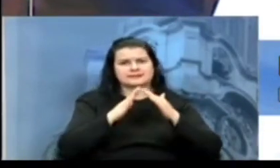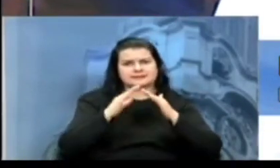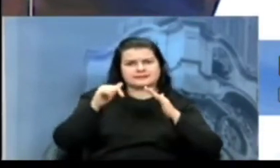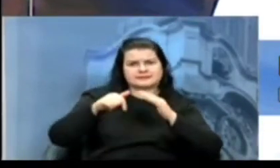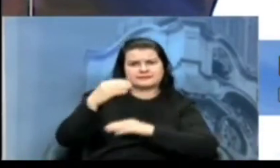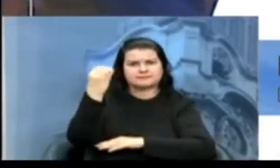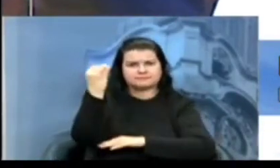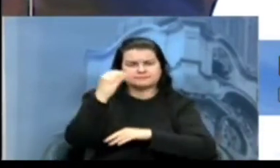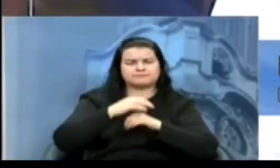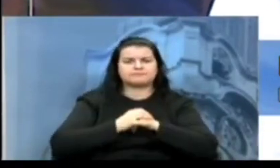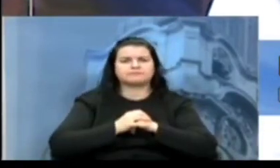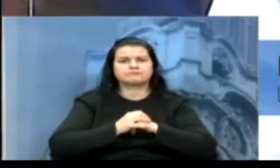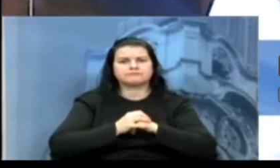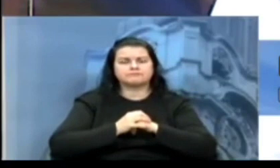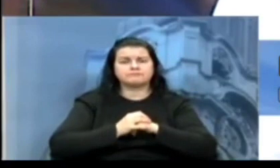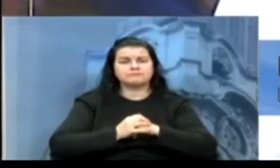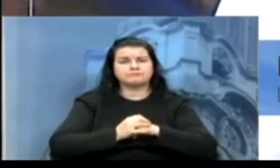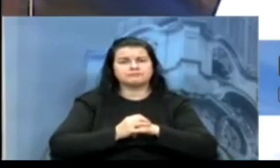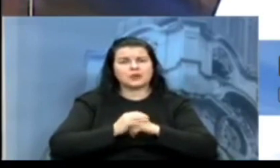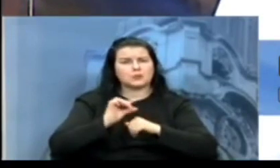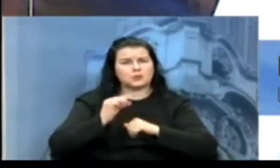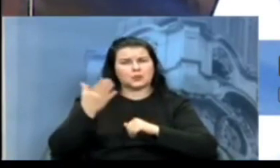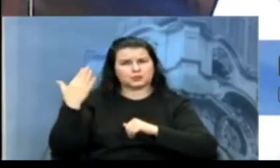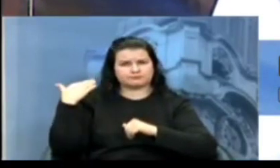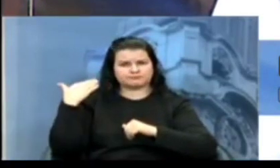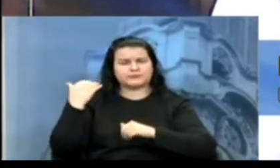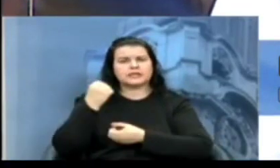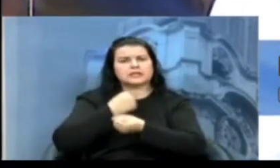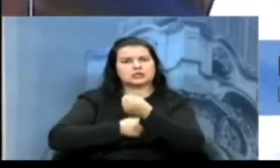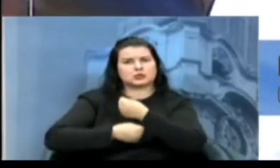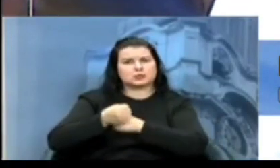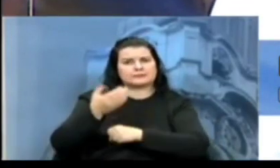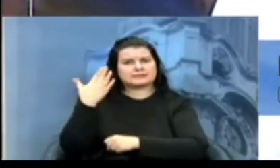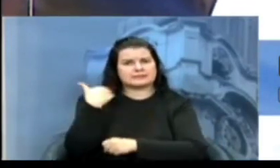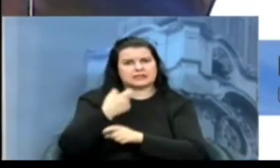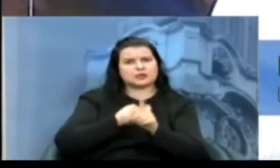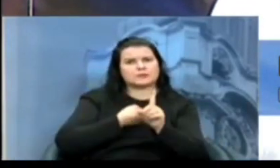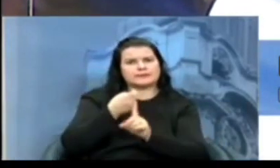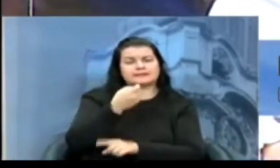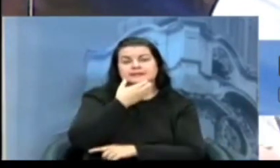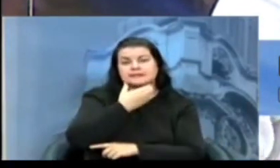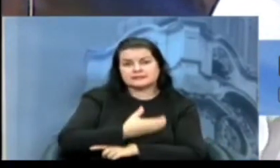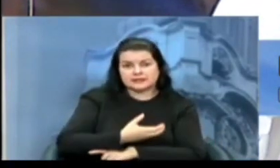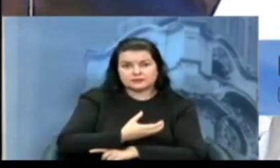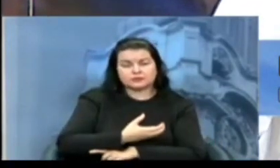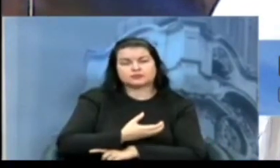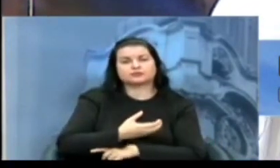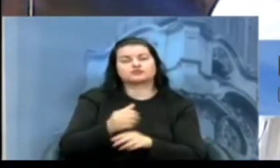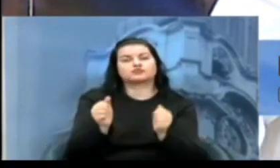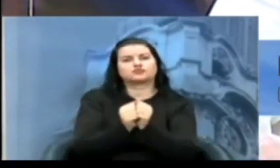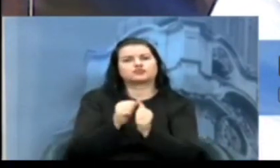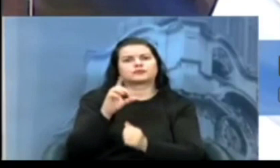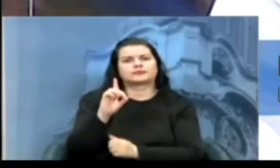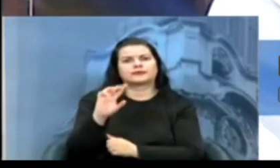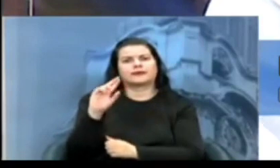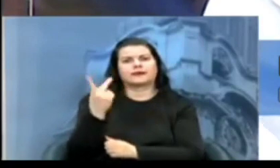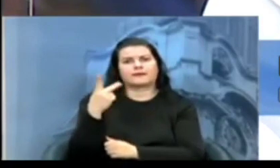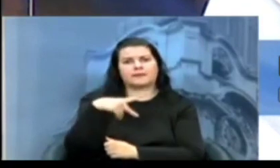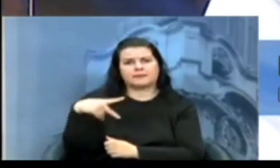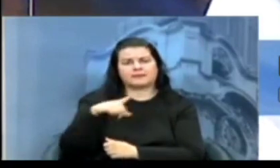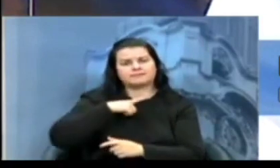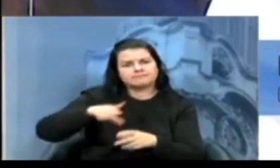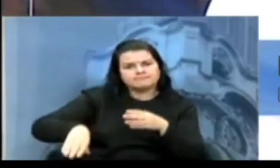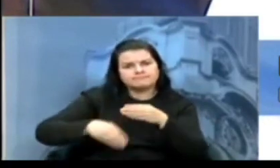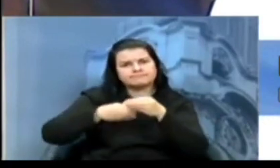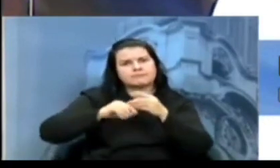Alegre. Recentemente, em dezembro do ano passado, foram incorporadas ao DHPP outras seis delegacias de